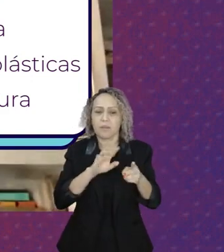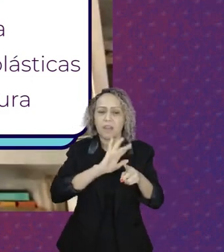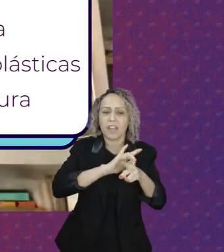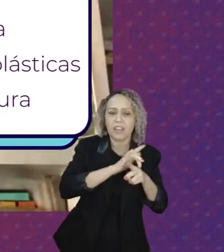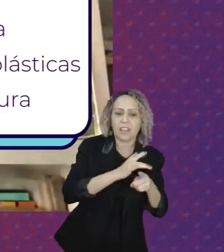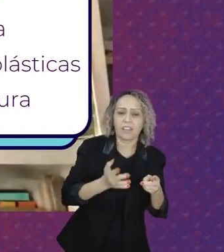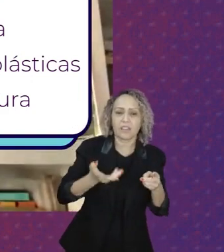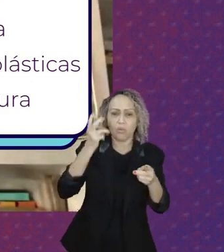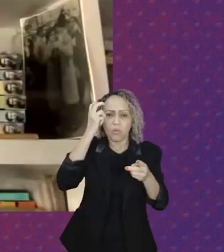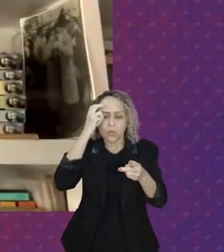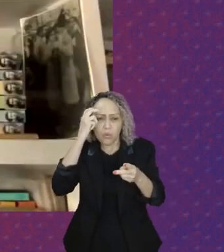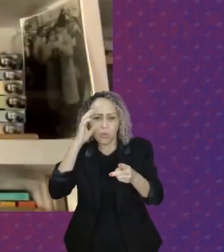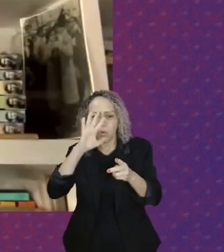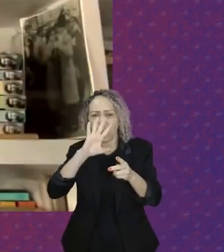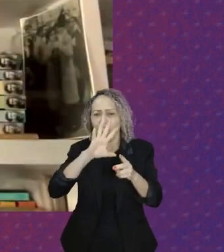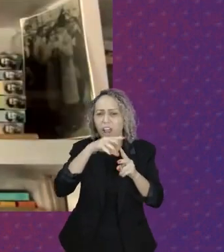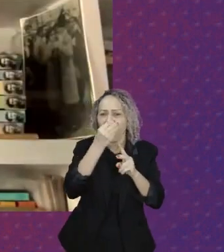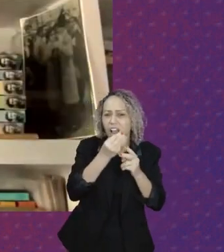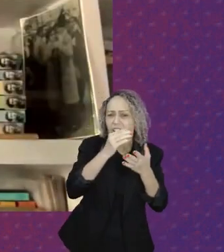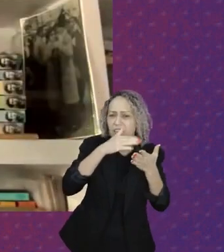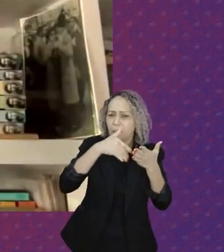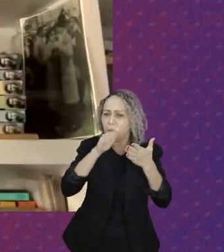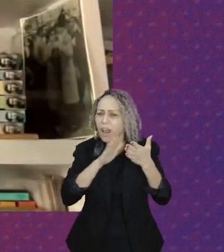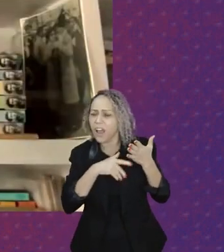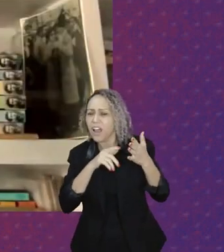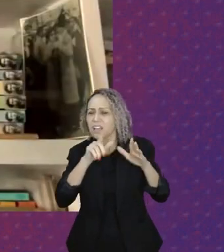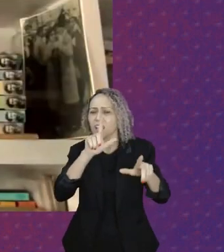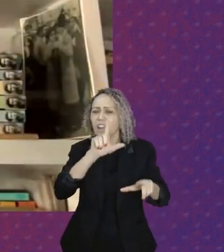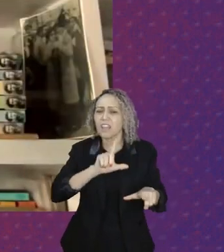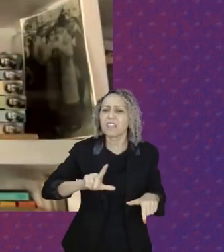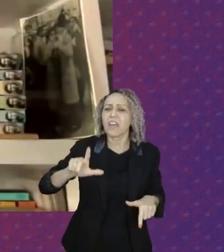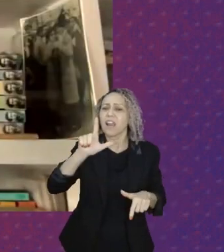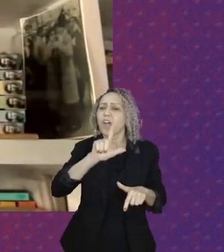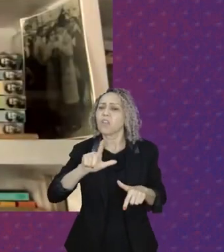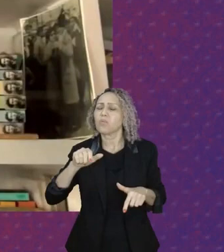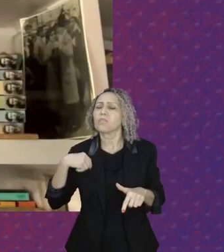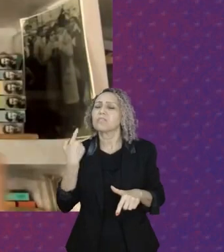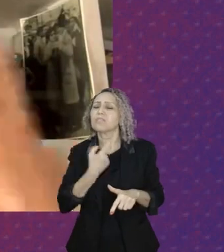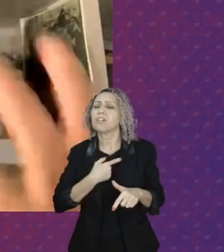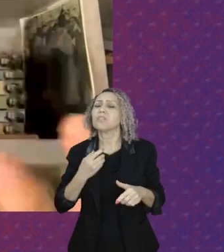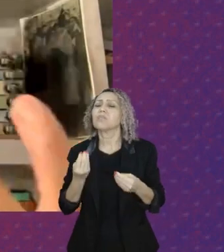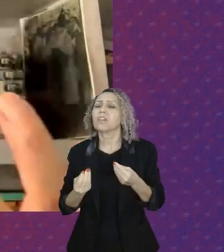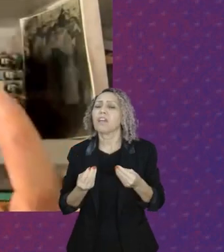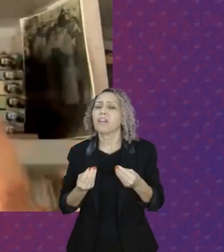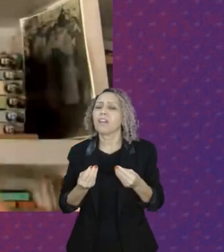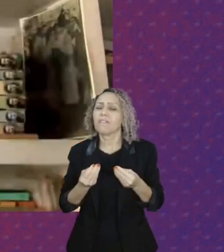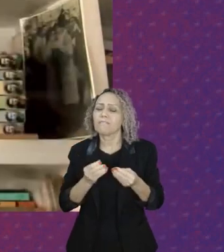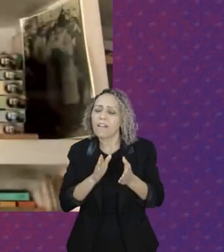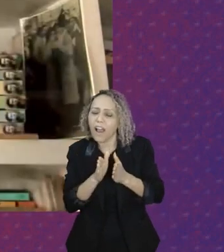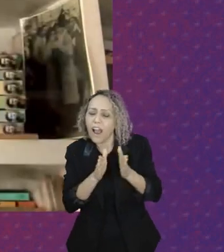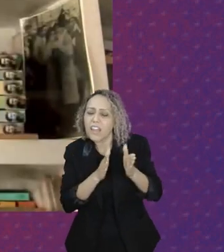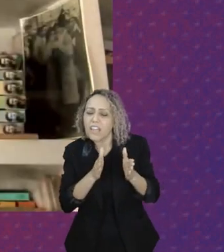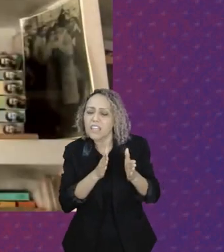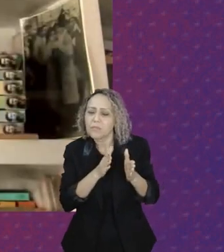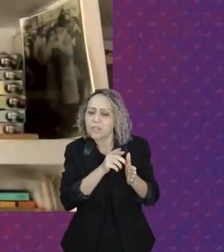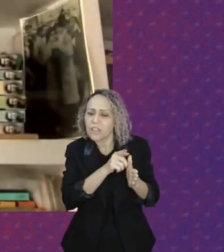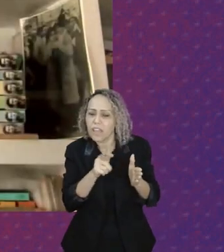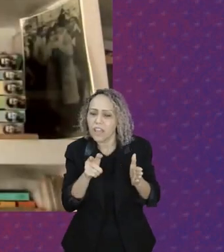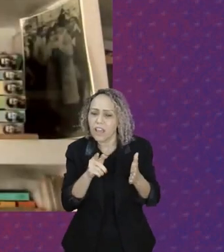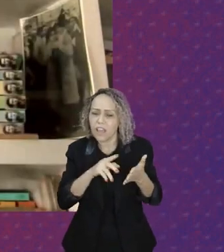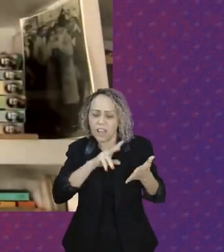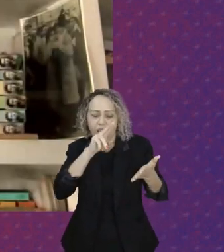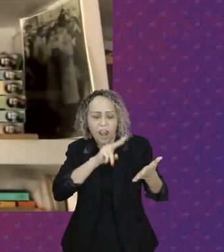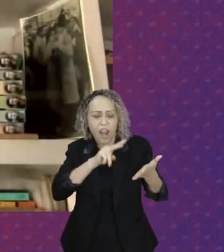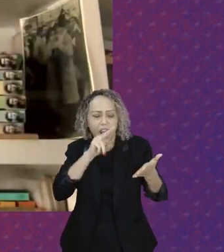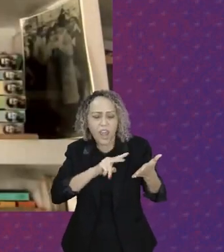literatura, nós passamos a ter acesso às leituras que os